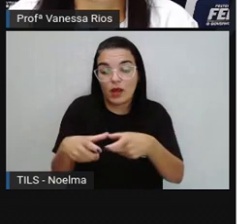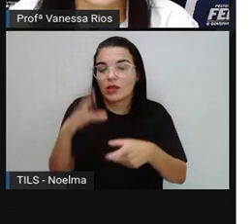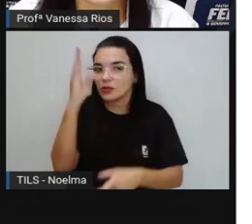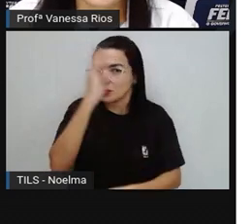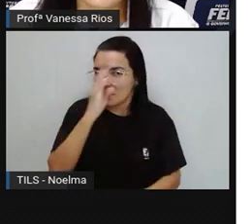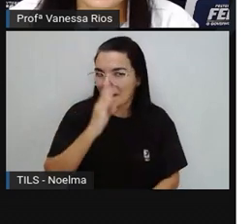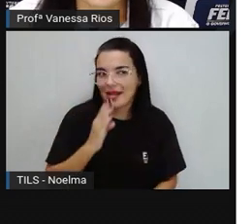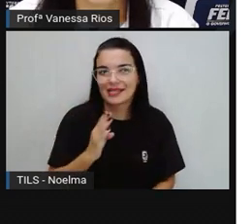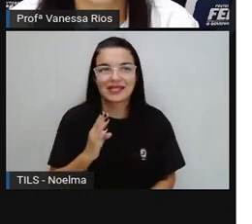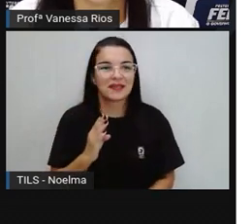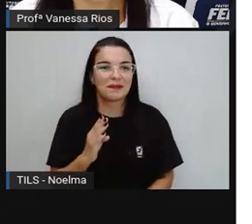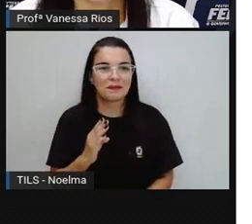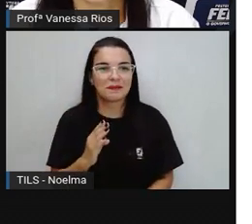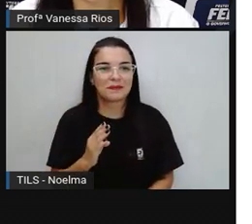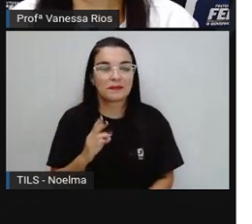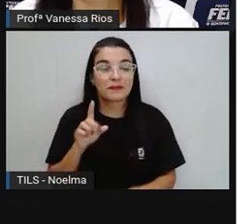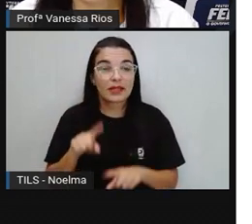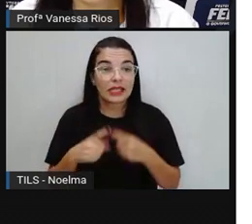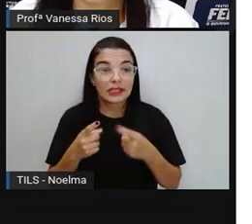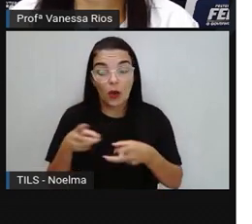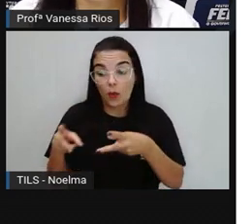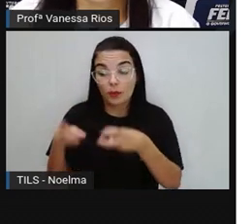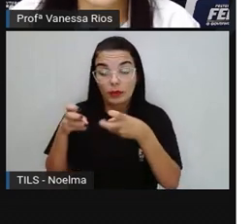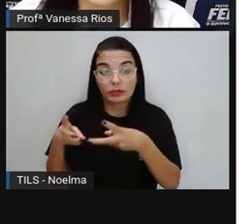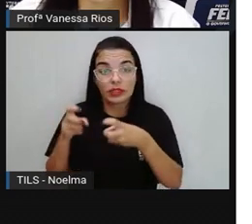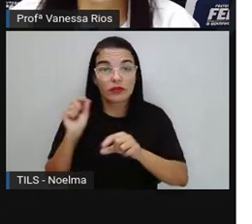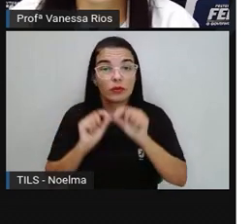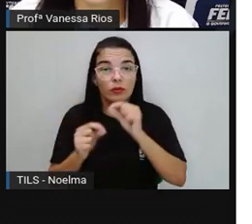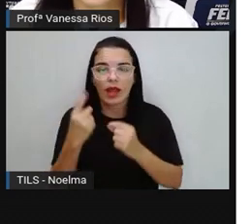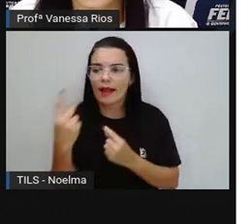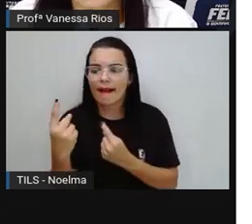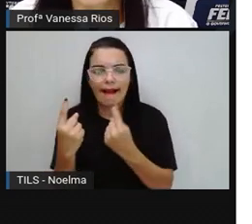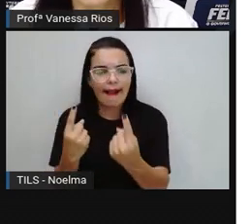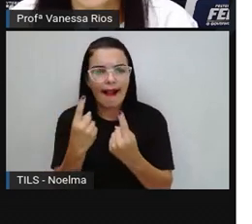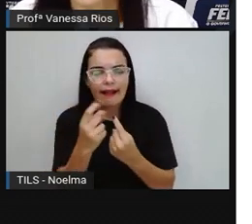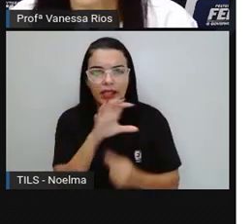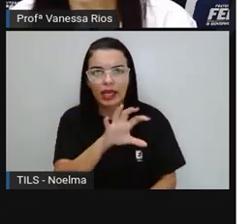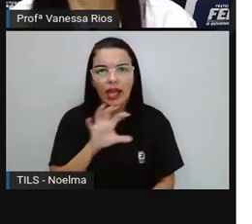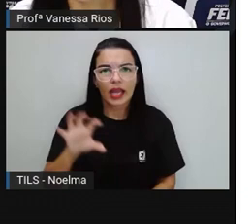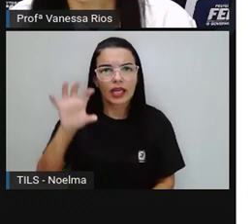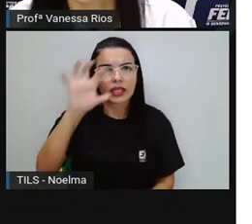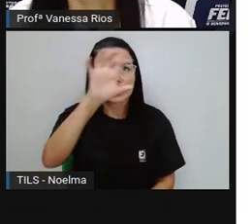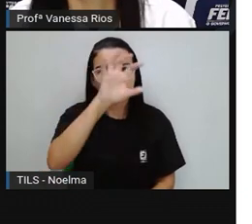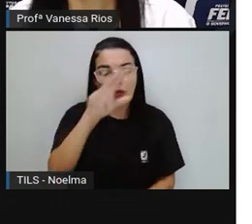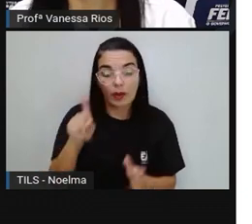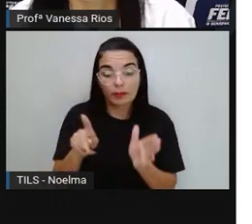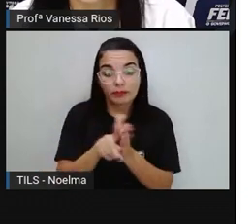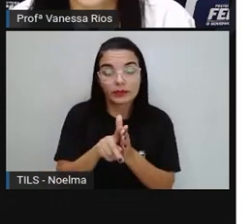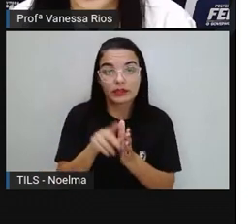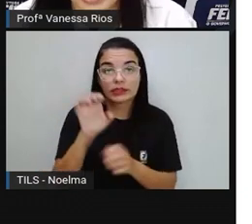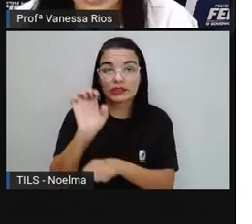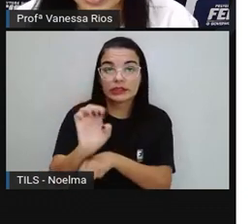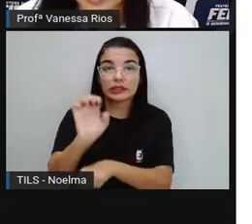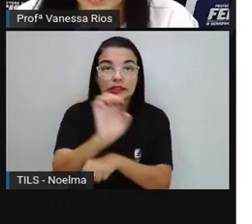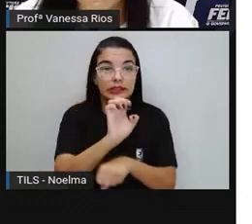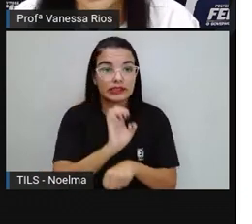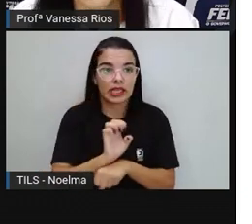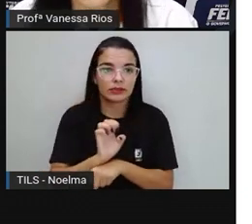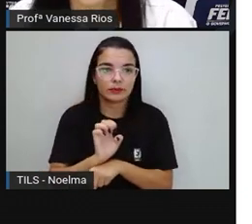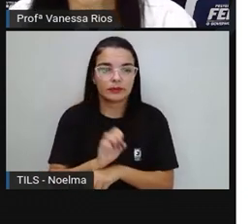brasileiro. Observando, também, que cada região tem aí o seu estado.